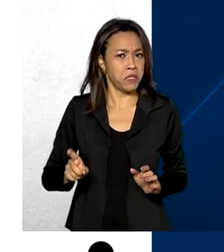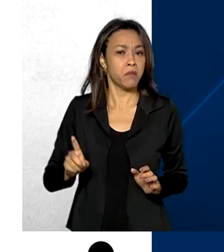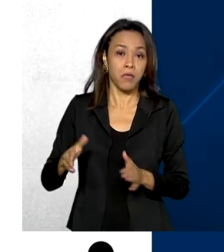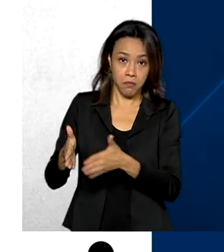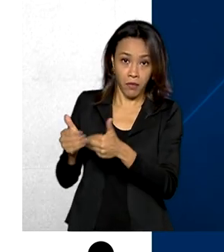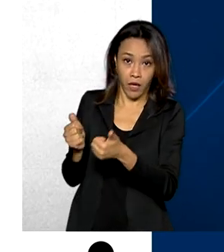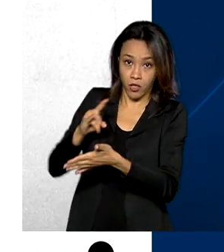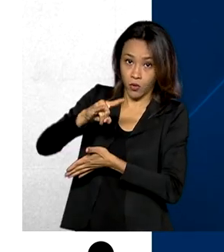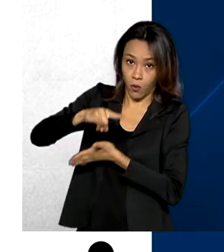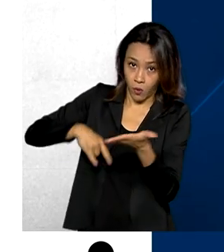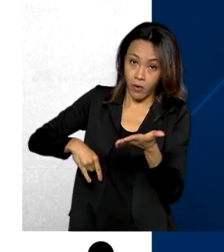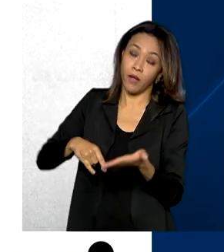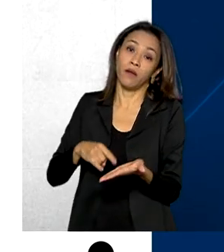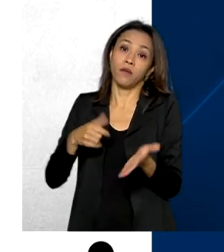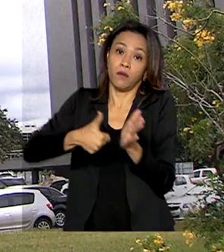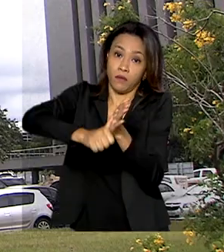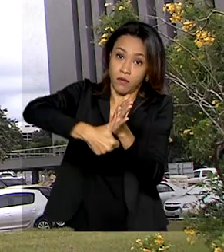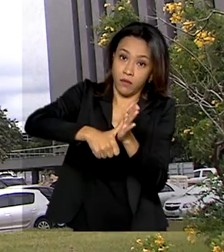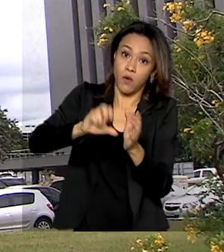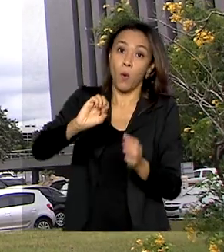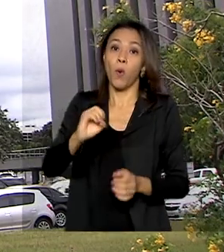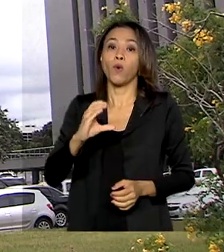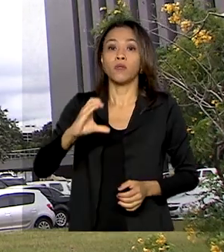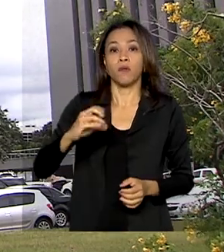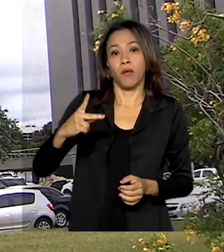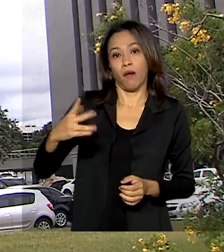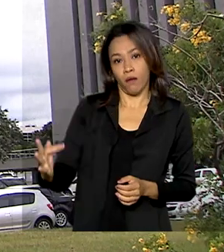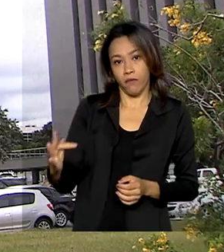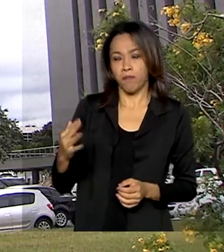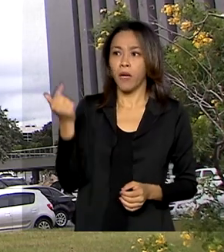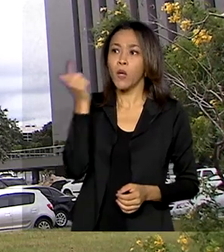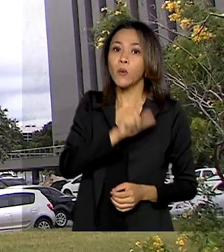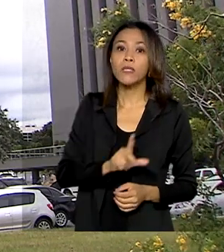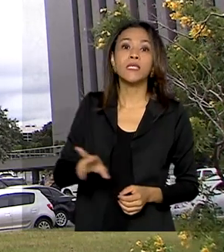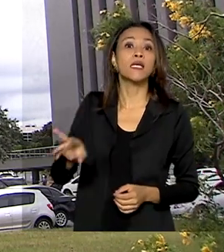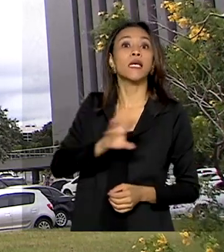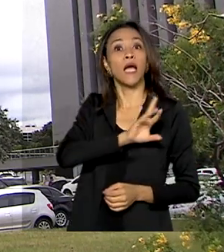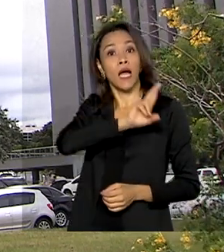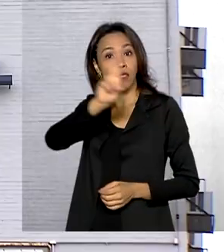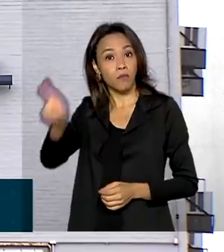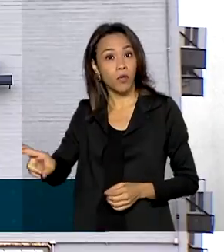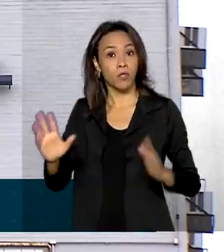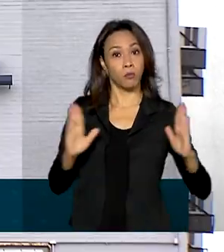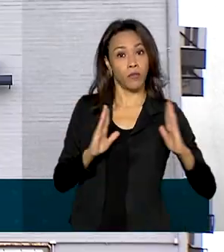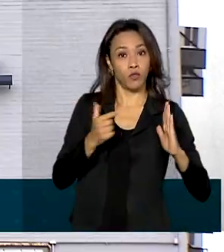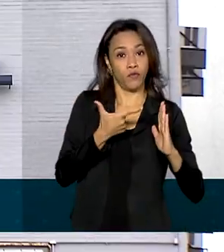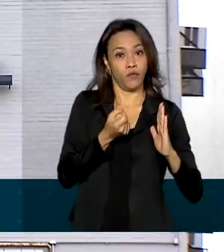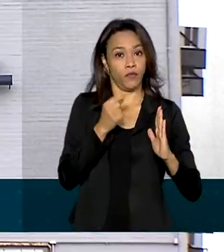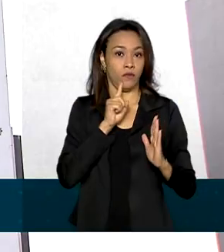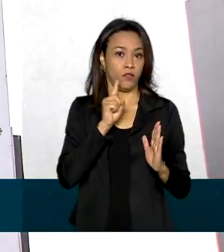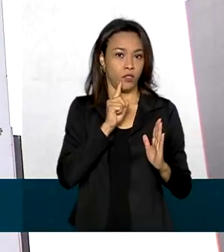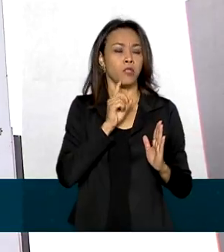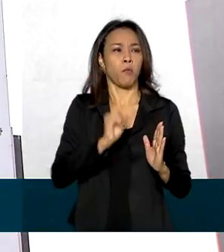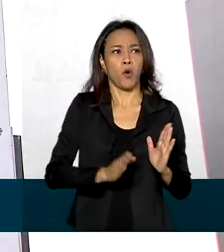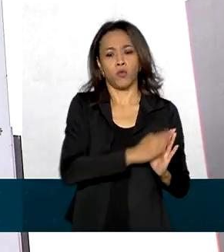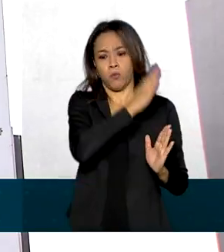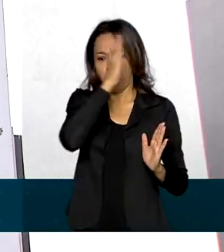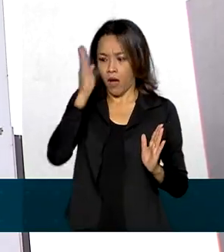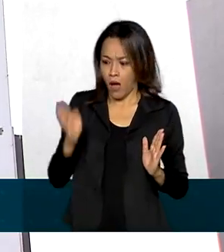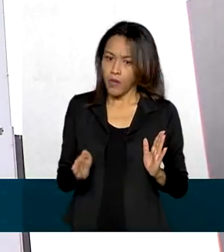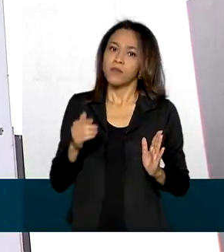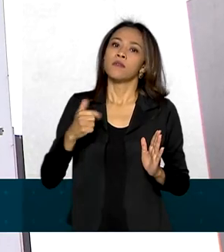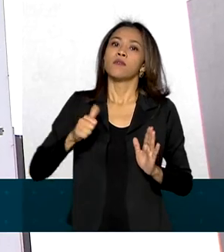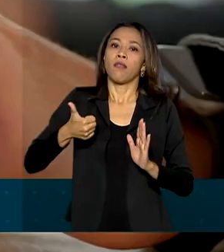válido, como o RG ou CPF. Para conseguir a resposta, o prazo é de 20 dias, podendo ser prorrogado por mais 10.